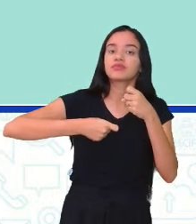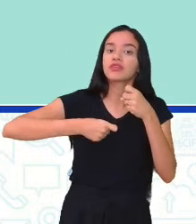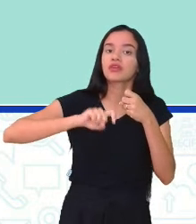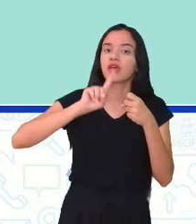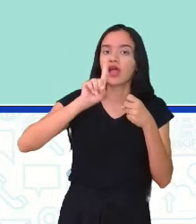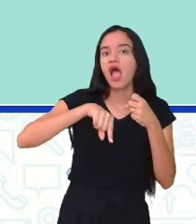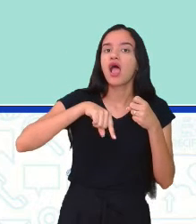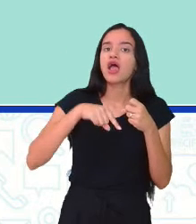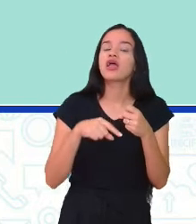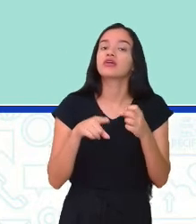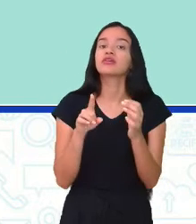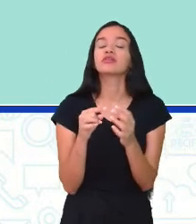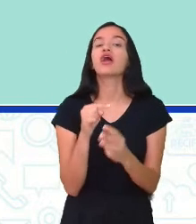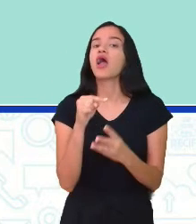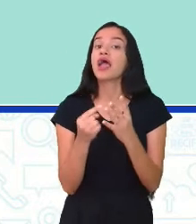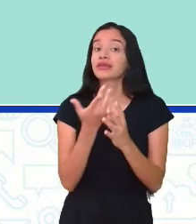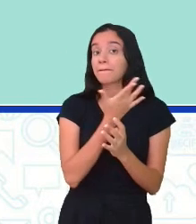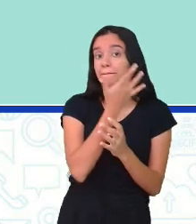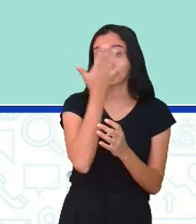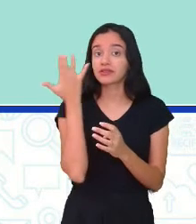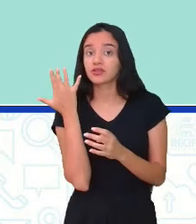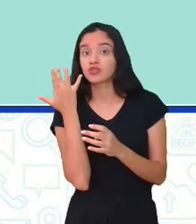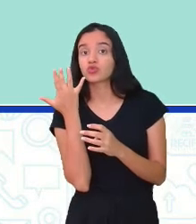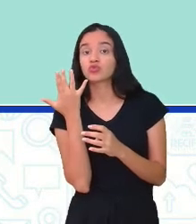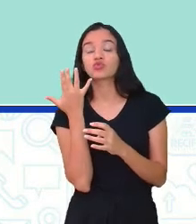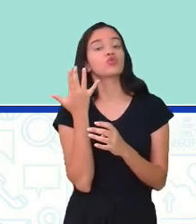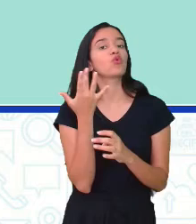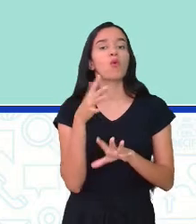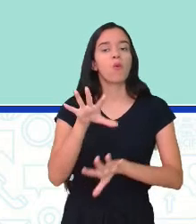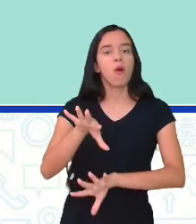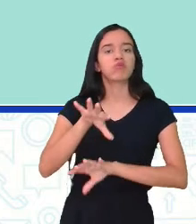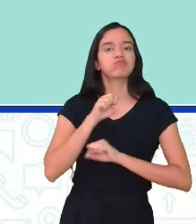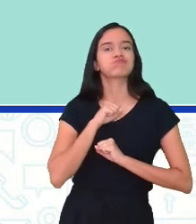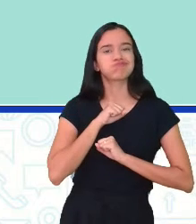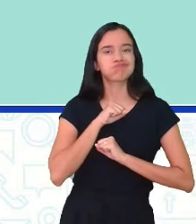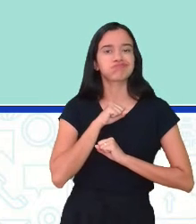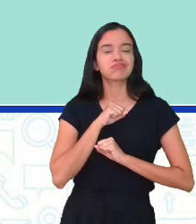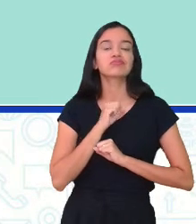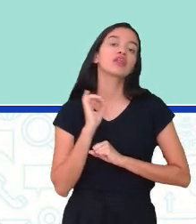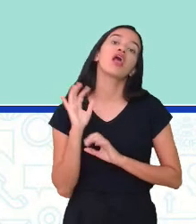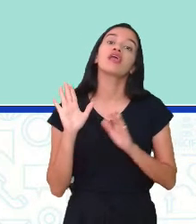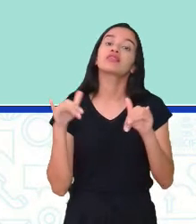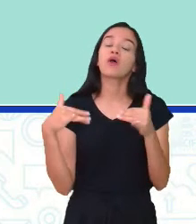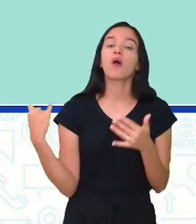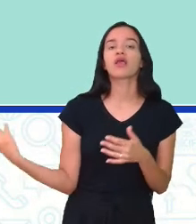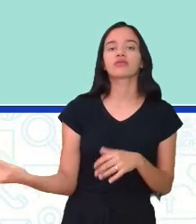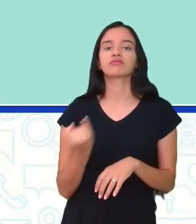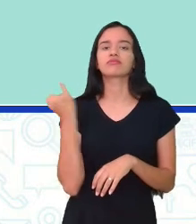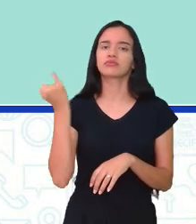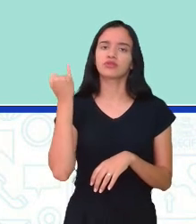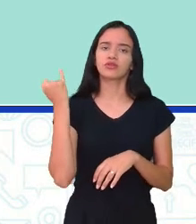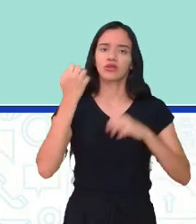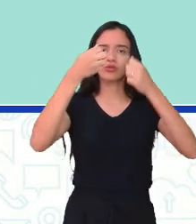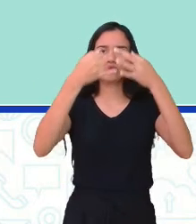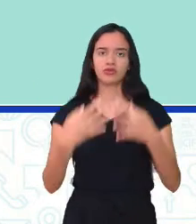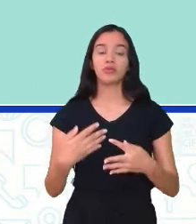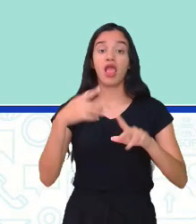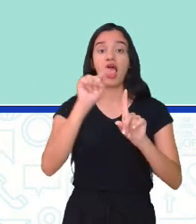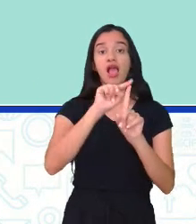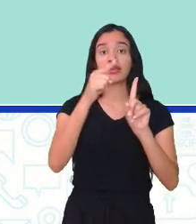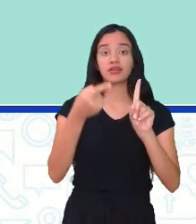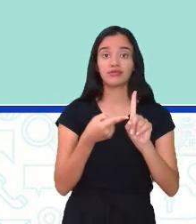das formas, e que a pessoa esteja contaminada. Então, é importante, quando eu falo a vocês a gravidez